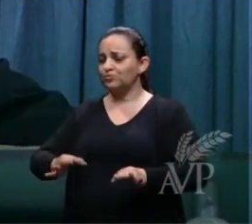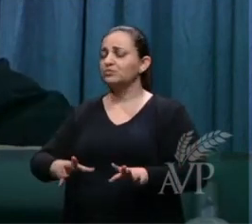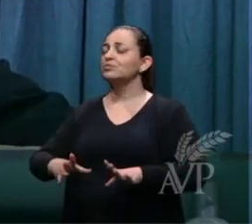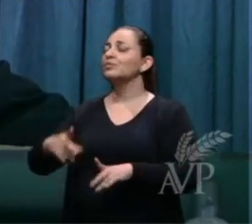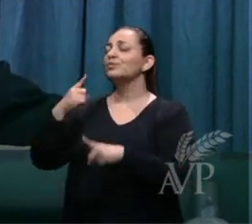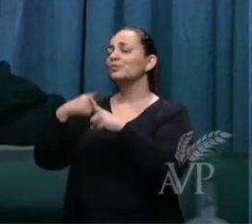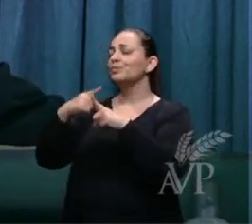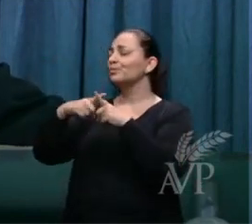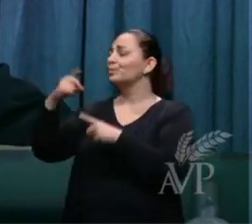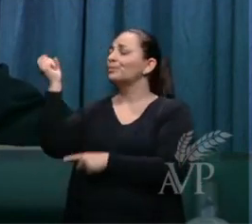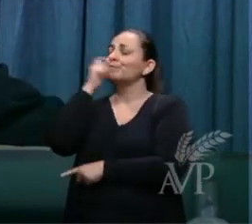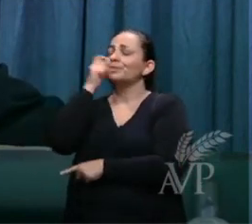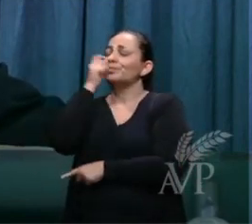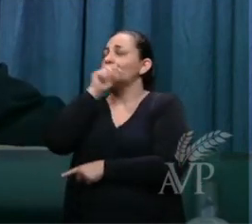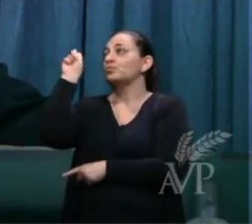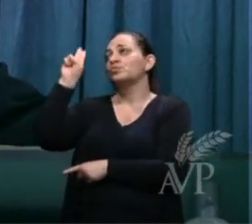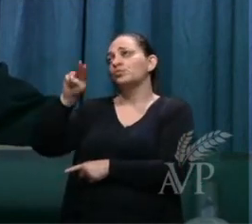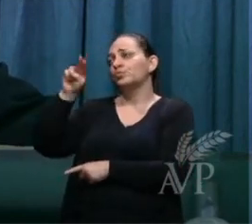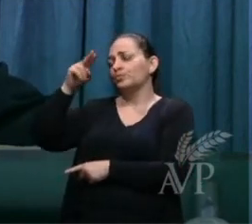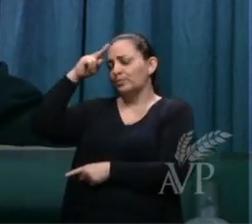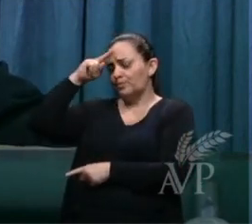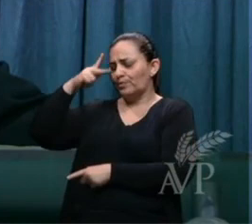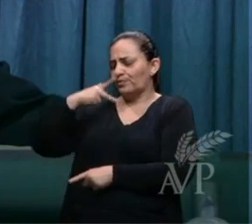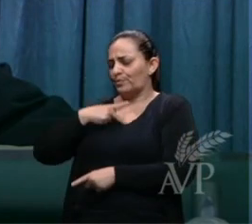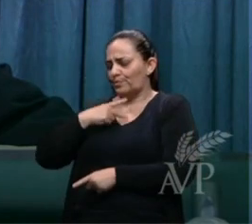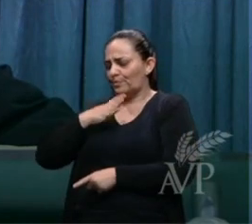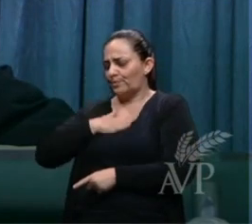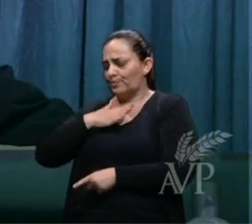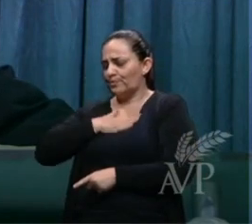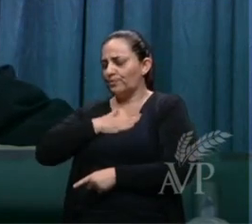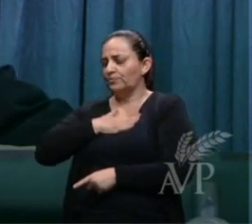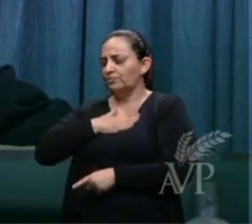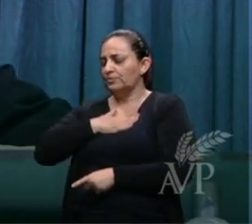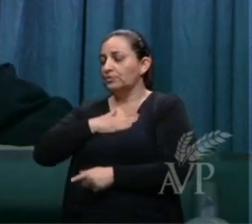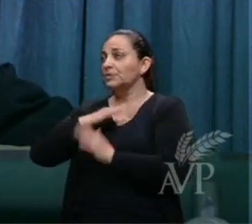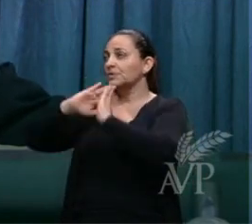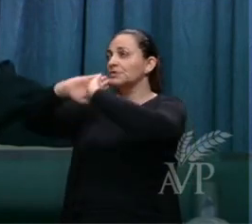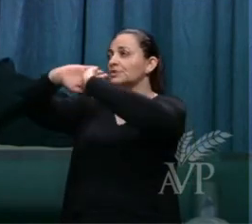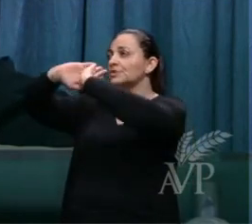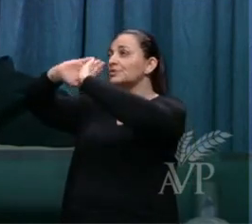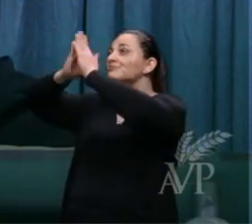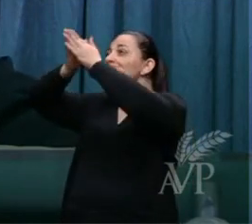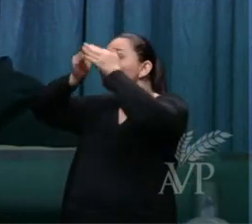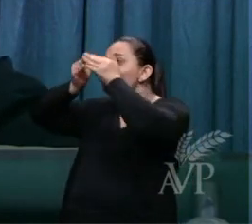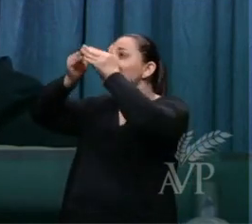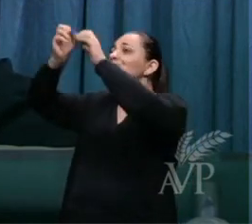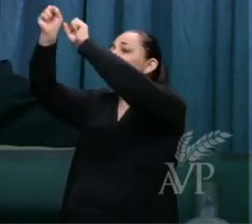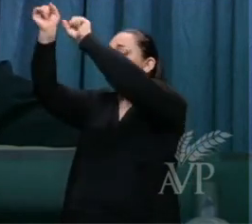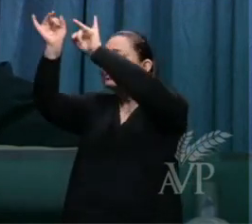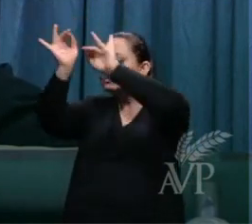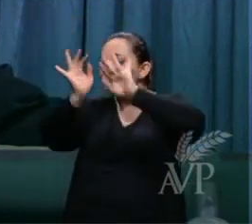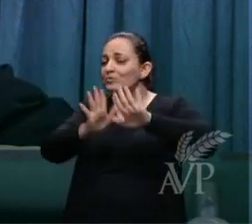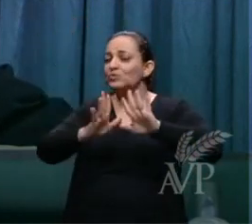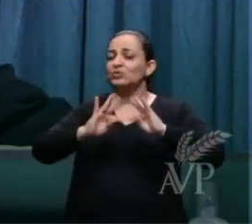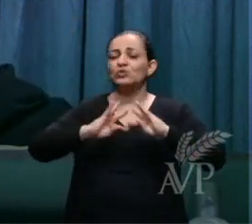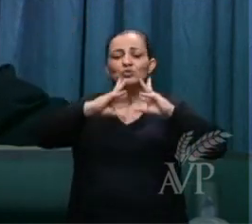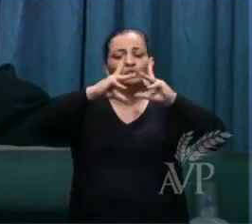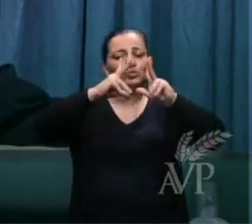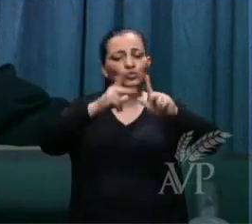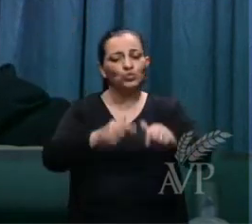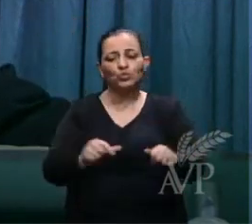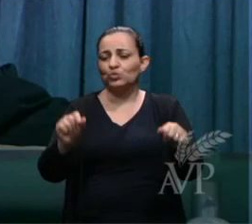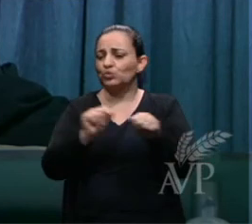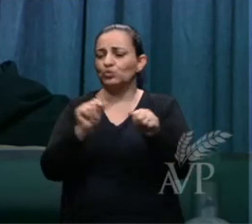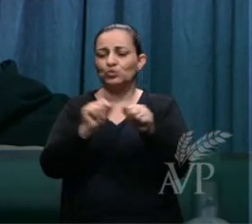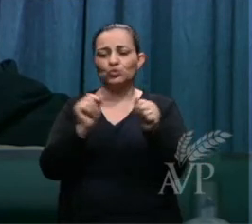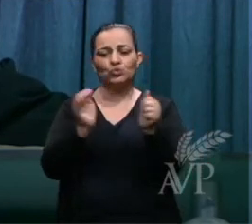vai nos mentir eu peço que o Senhor abençoe a todos faço da minha oração a